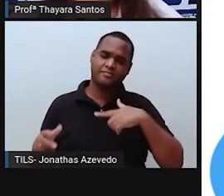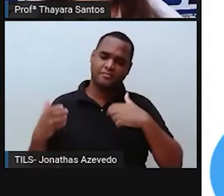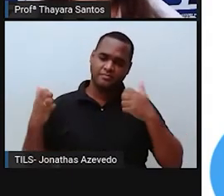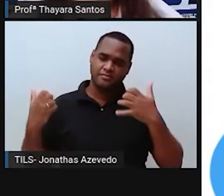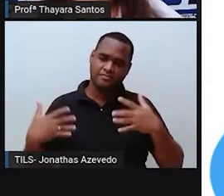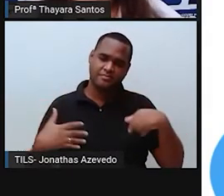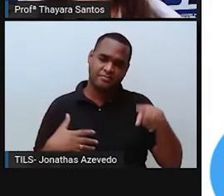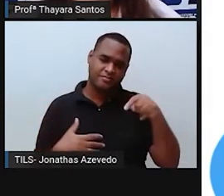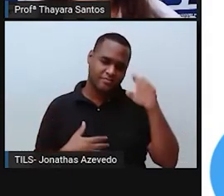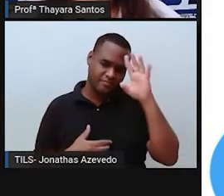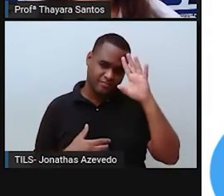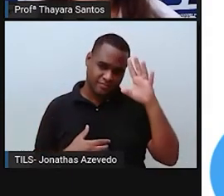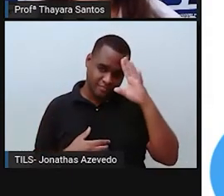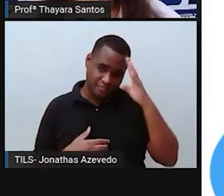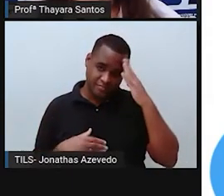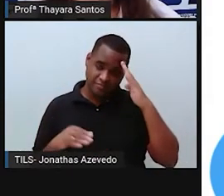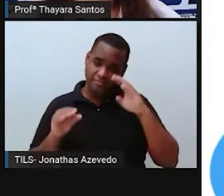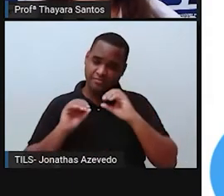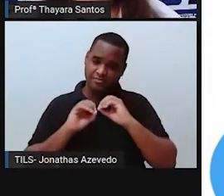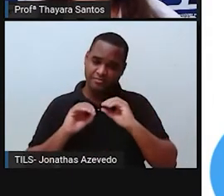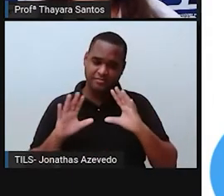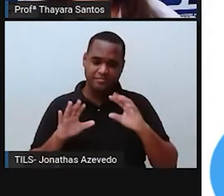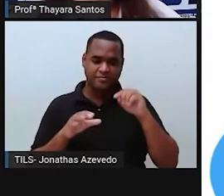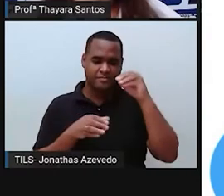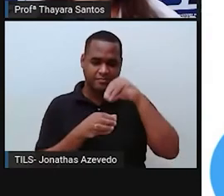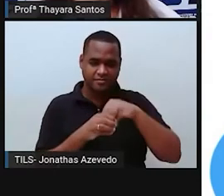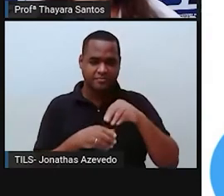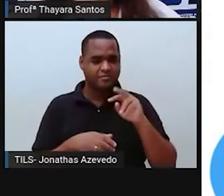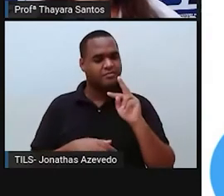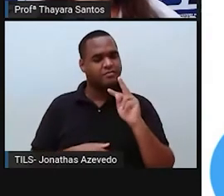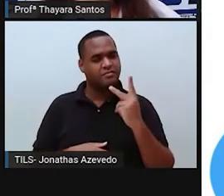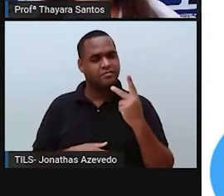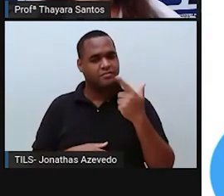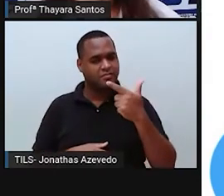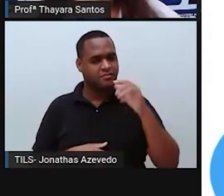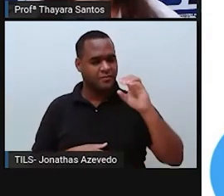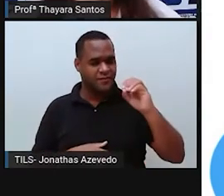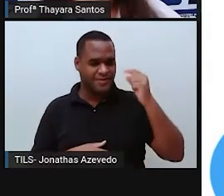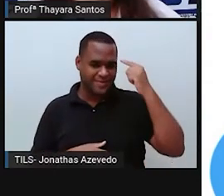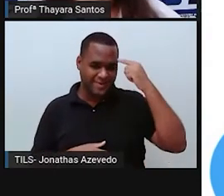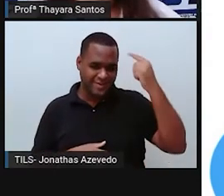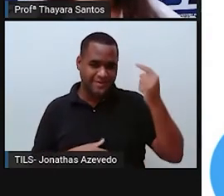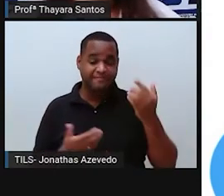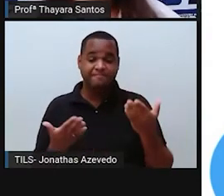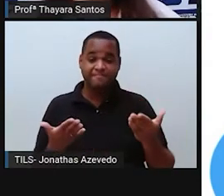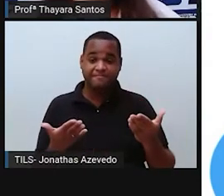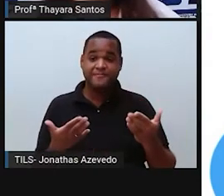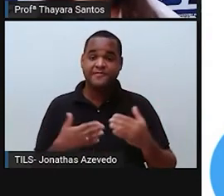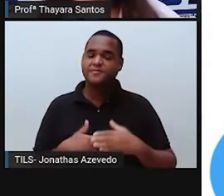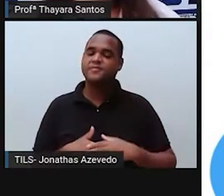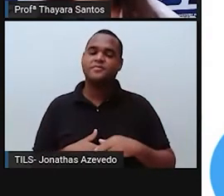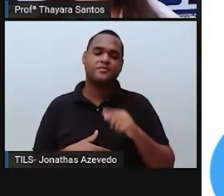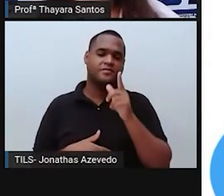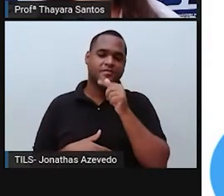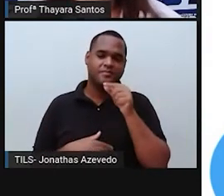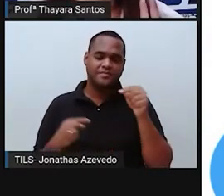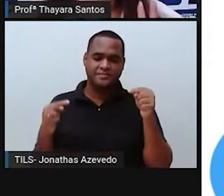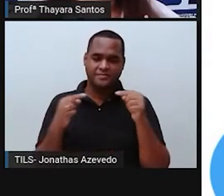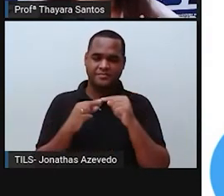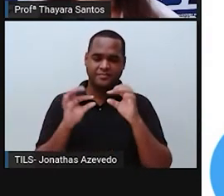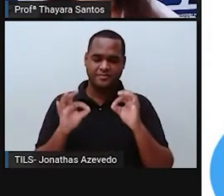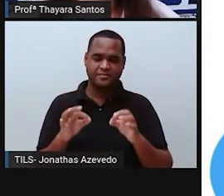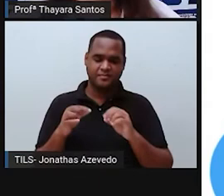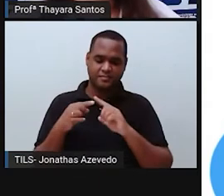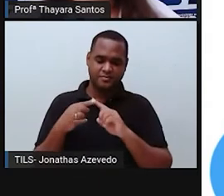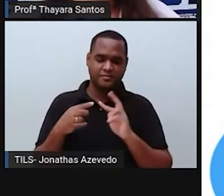vocês entenderem, a molécula da água, ela é representada por esse símbolo aqui, o H2O. Quer dizer que a água é formada por